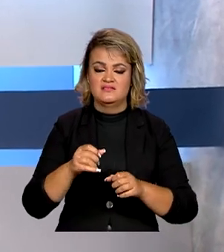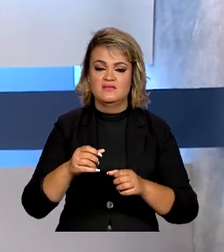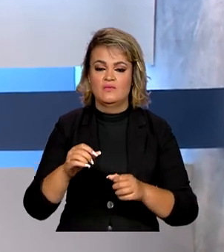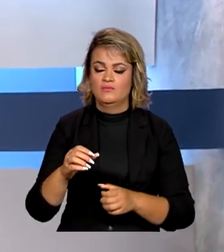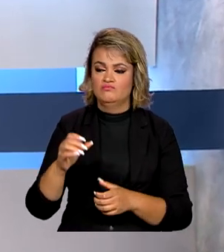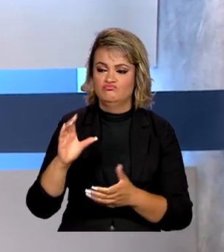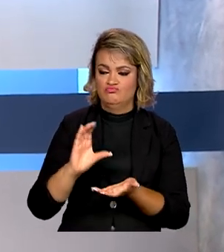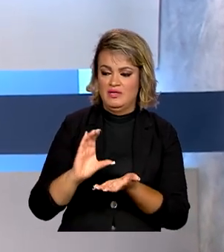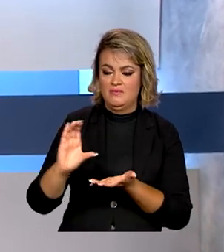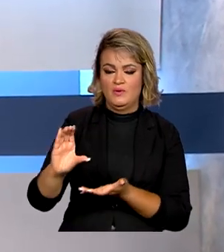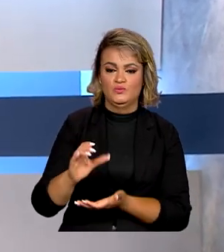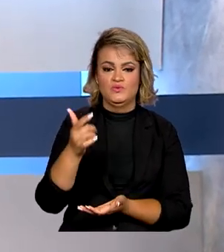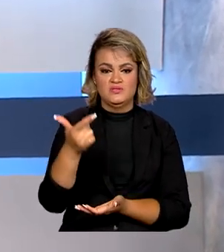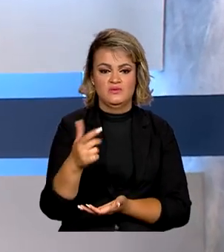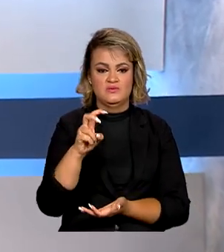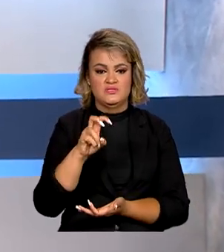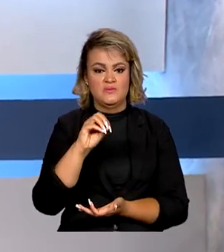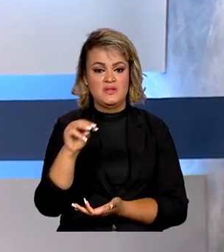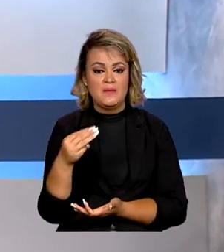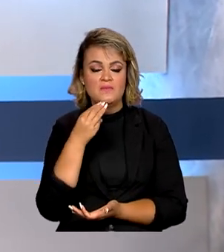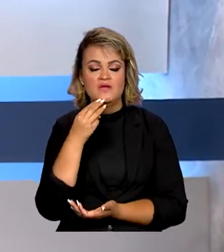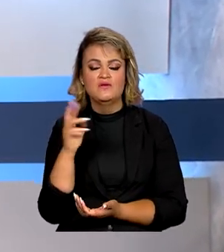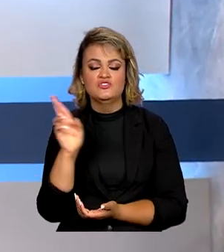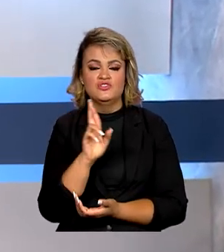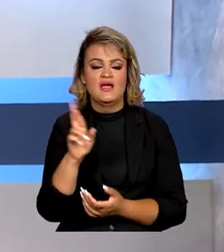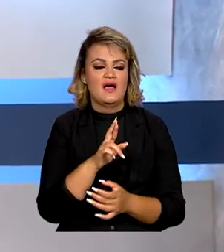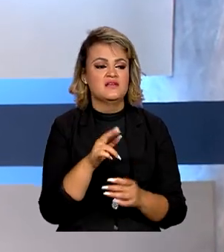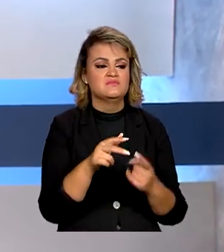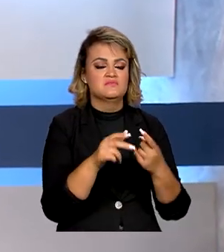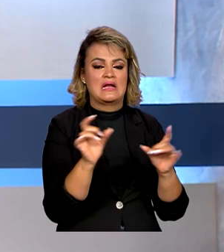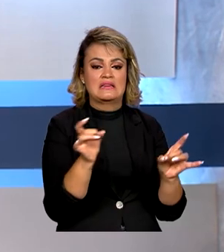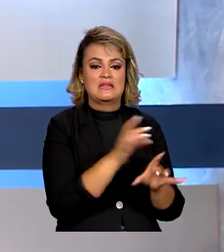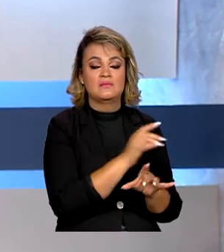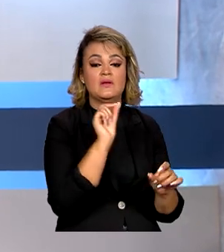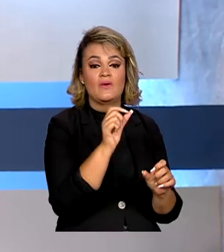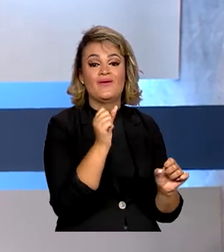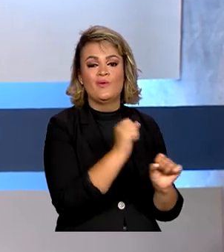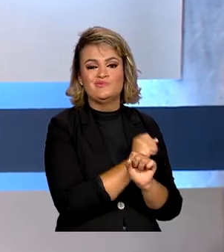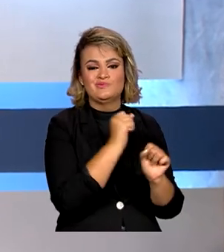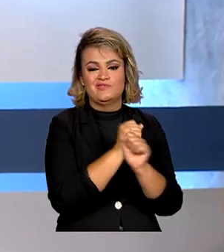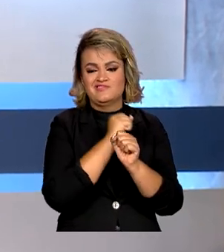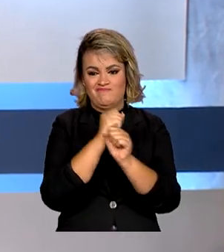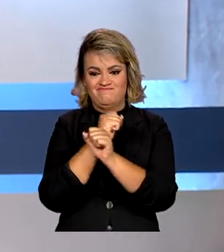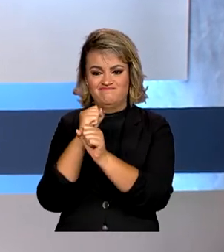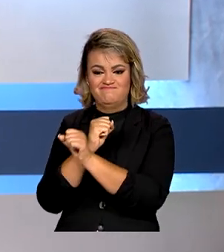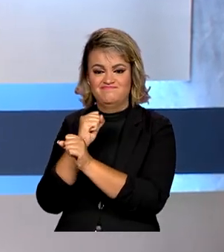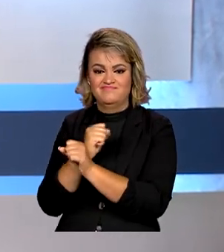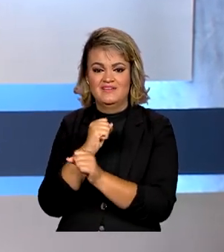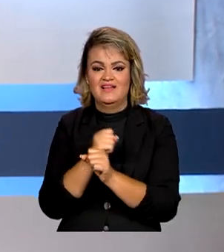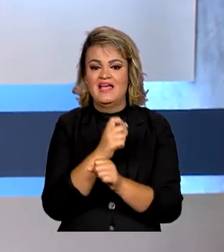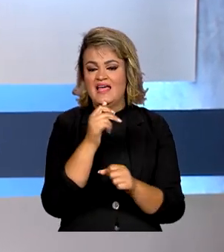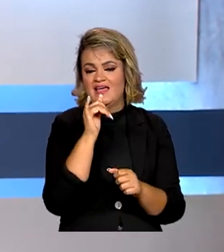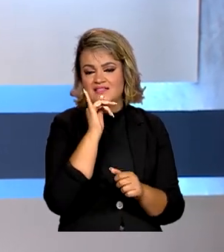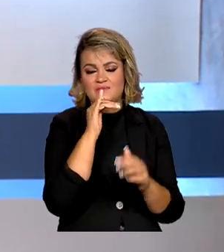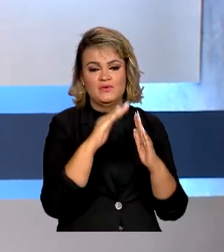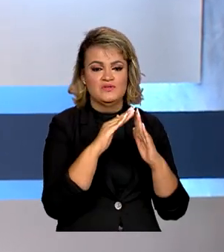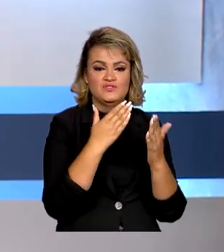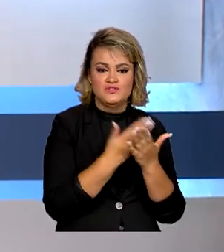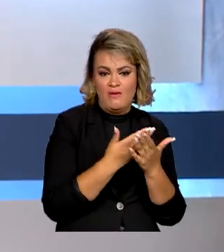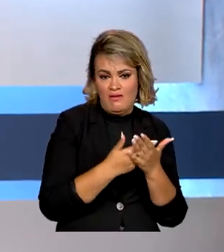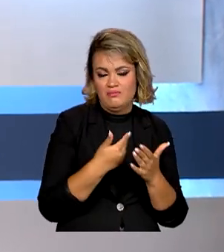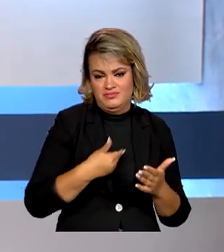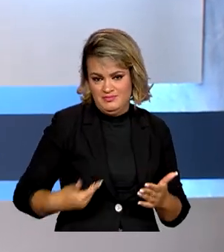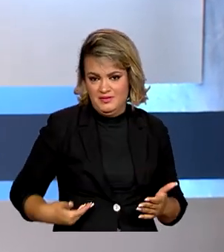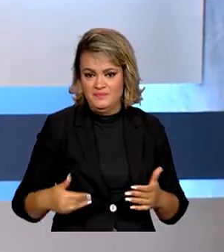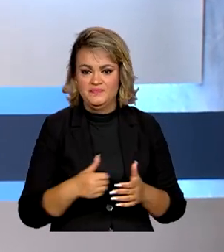250 milhões de reais para a conclusão de quase 1.250 obras no país, que incluem escolas da rede pública de